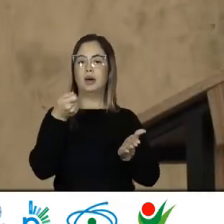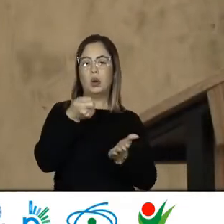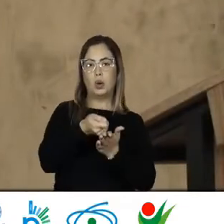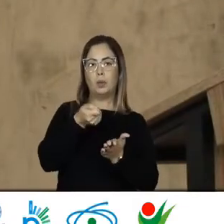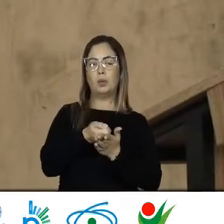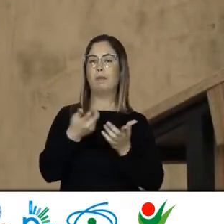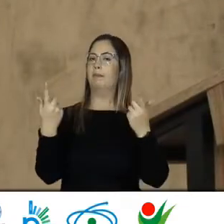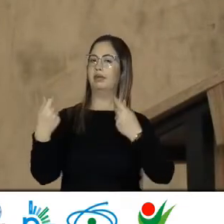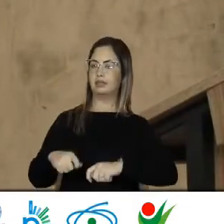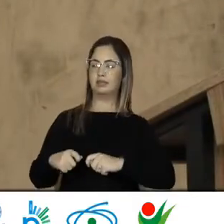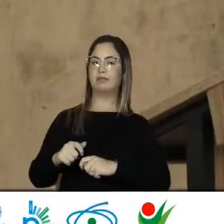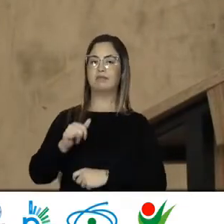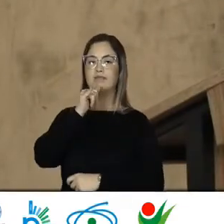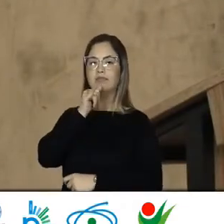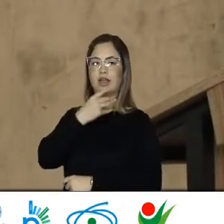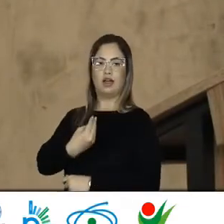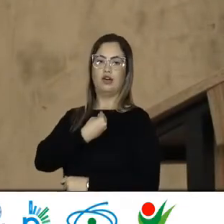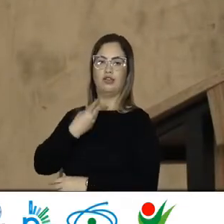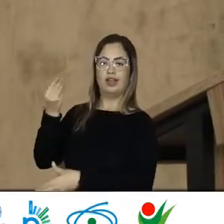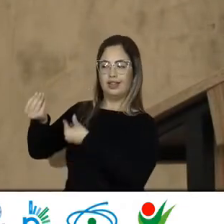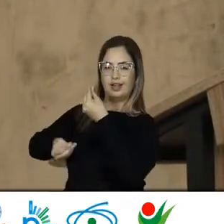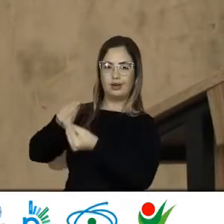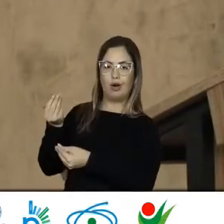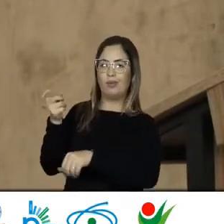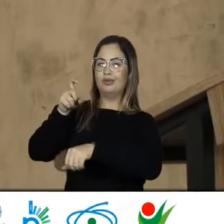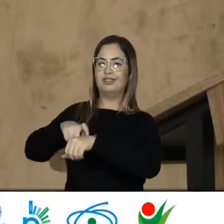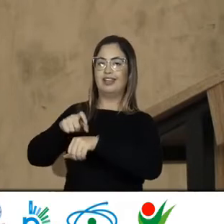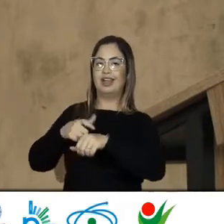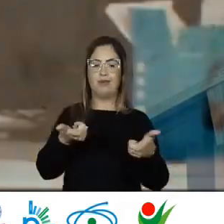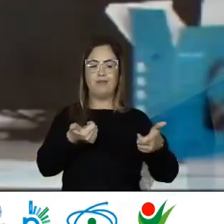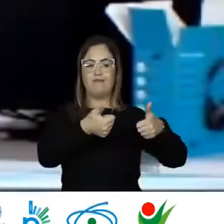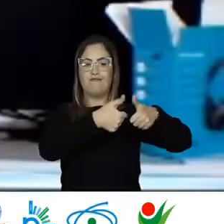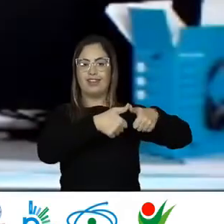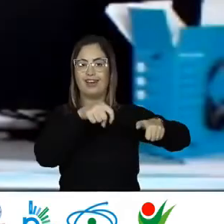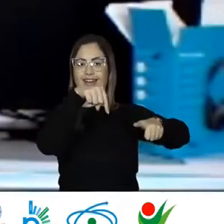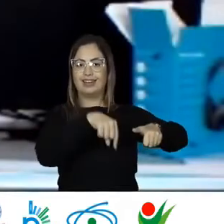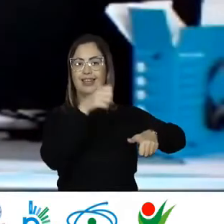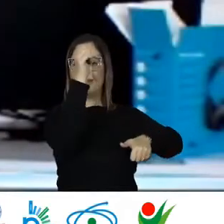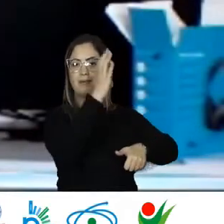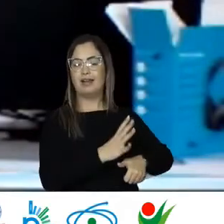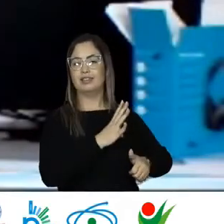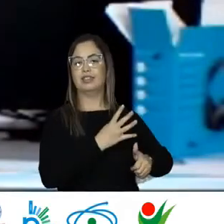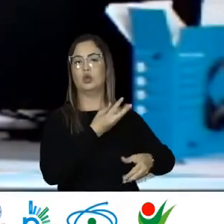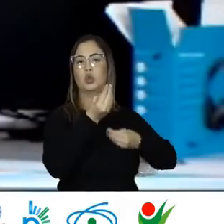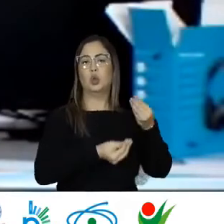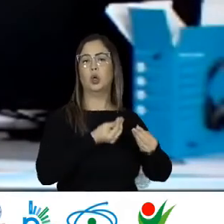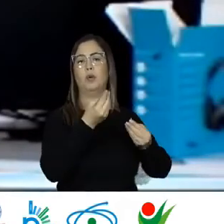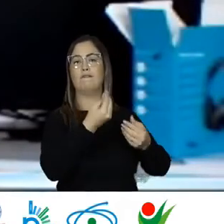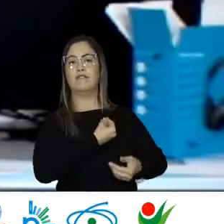O que você vai poder fazer Você vai poder ficar Quanto tempo O que o refúgio Te permite O que o outro Te permite Que